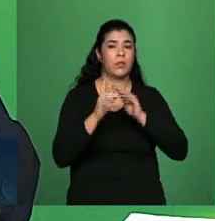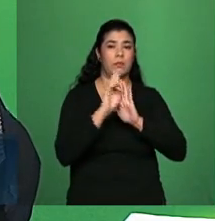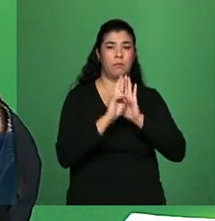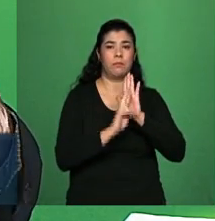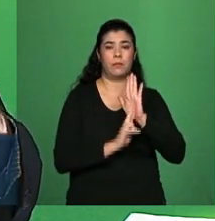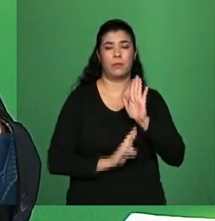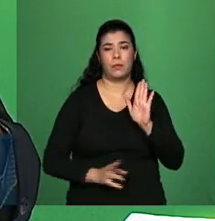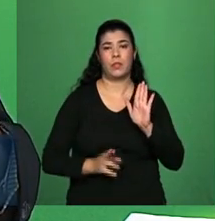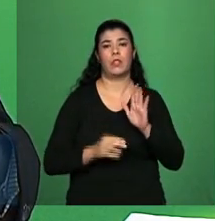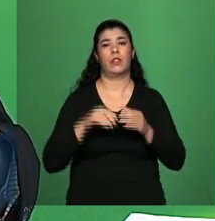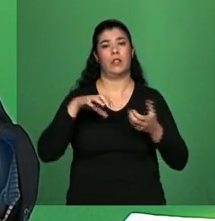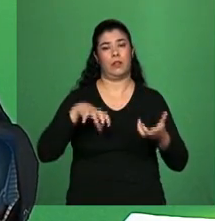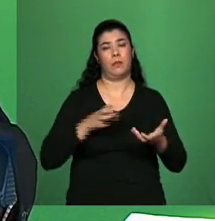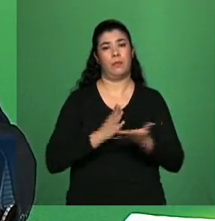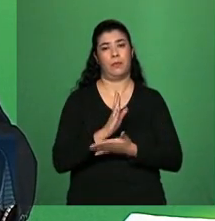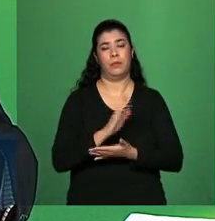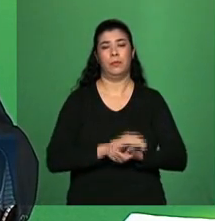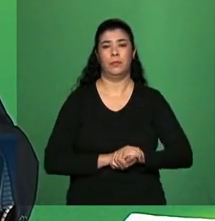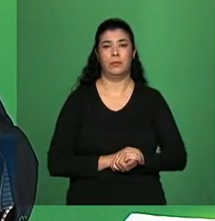do Congresso.